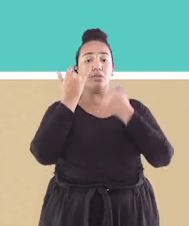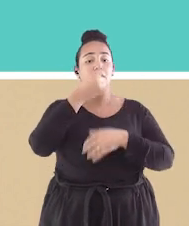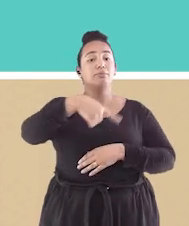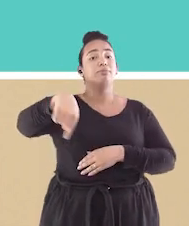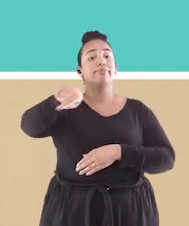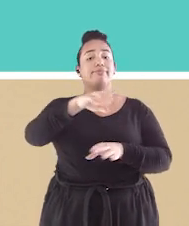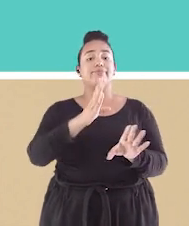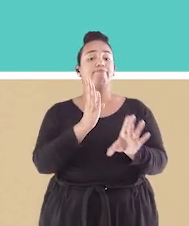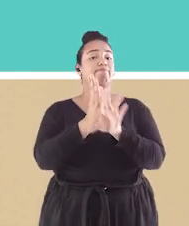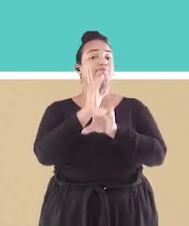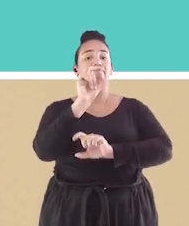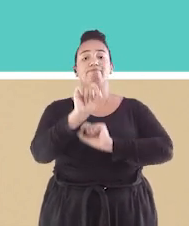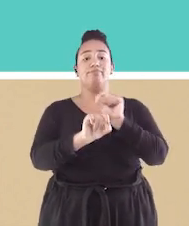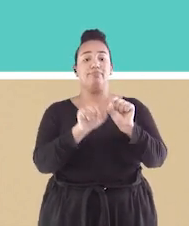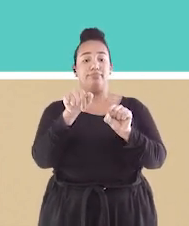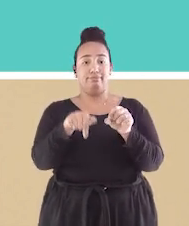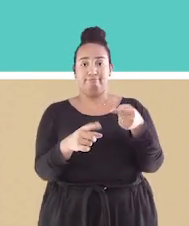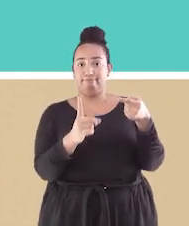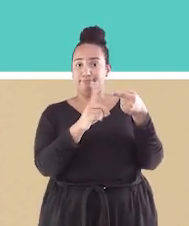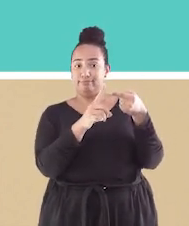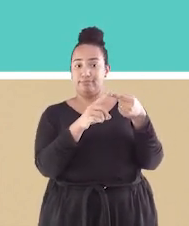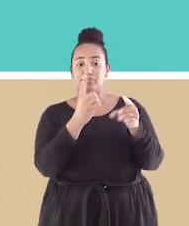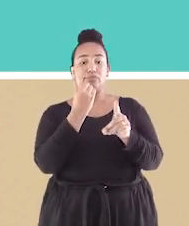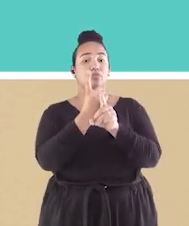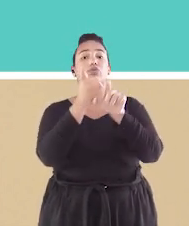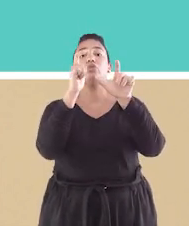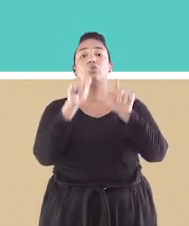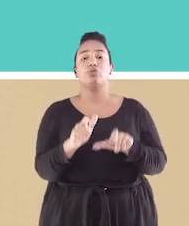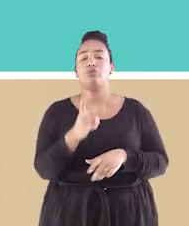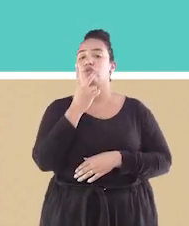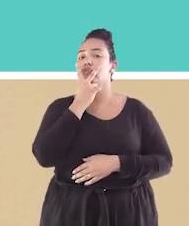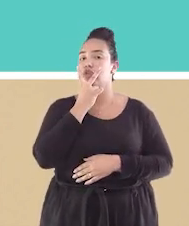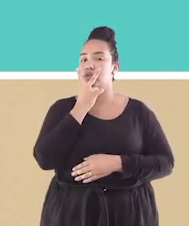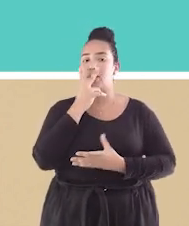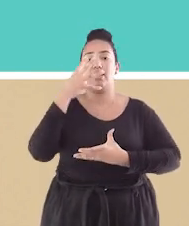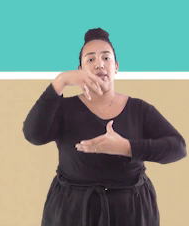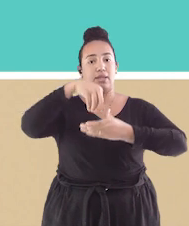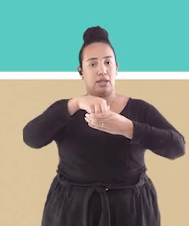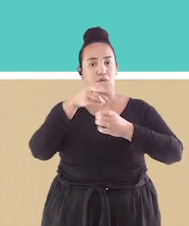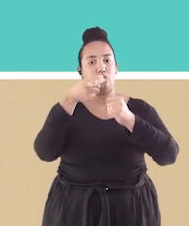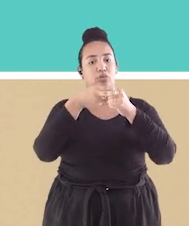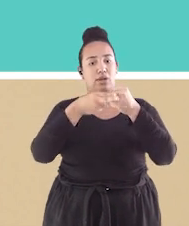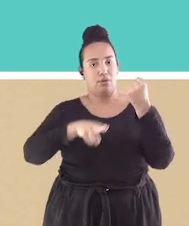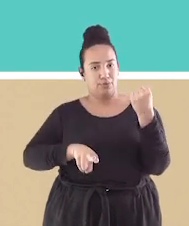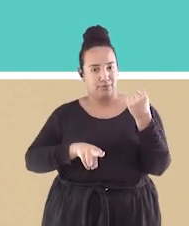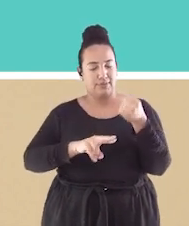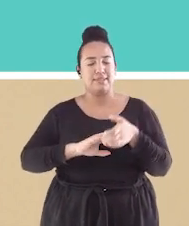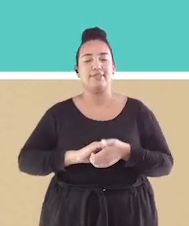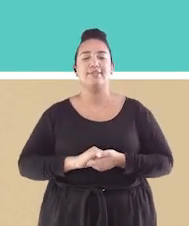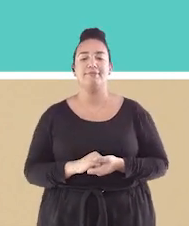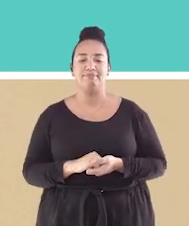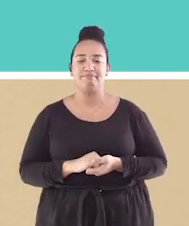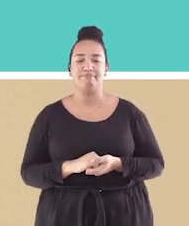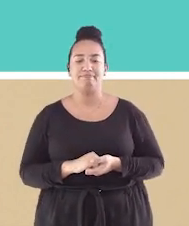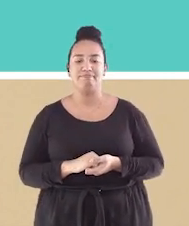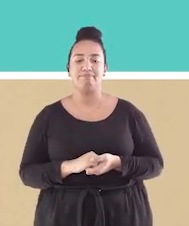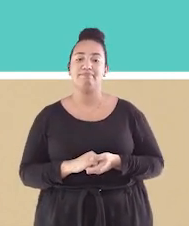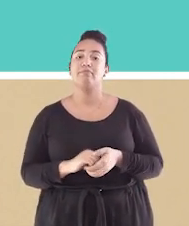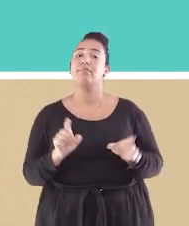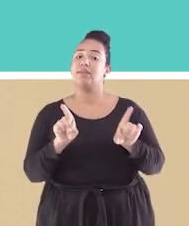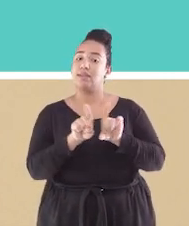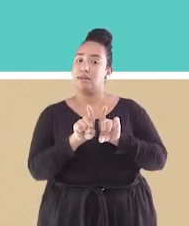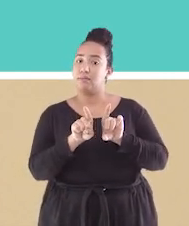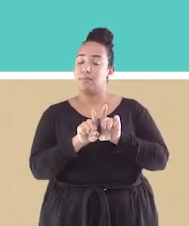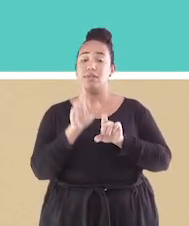planetário fica localizado em Vitória, dentro da Universidade Federal do Espírito Santo. Também ficamos